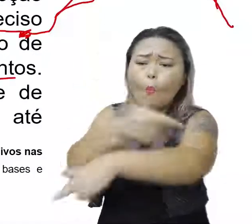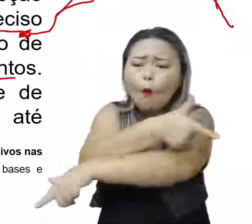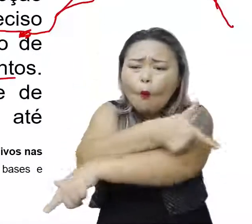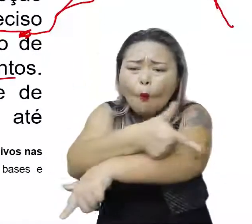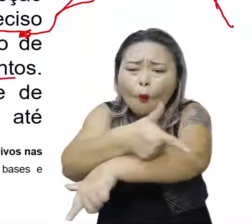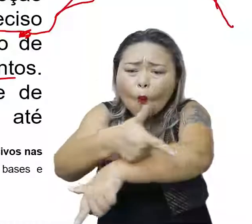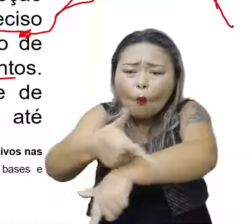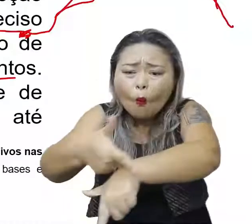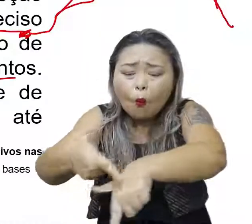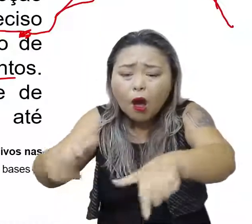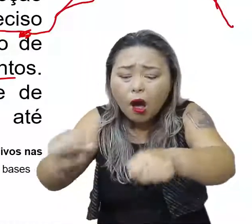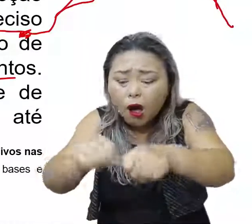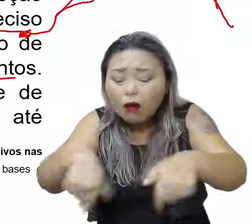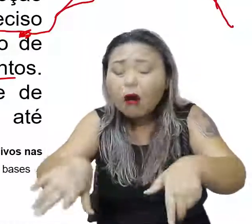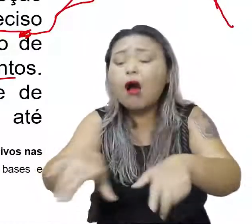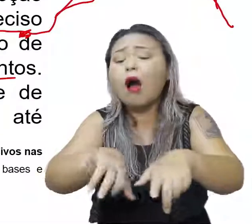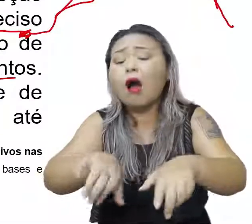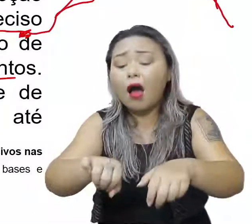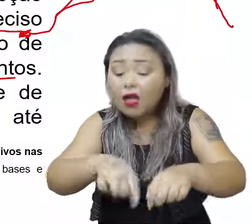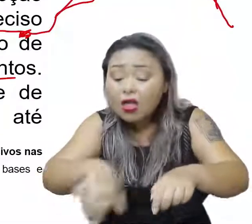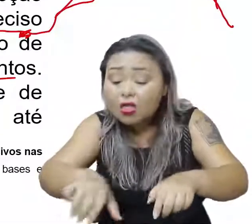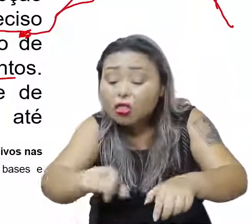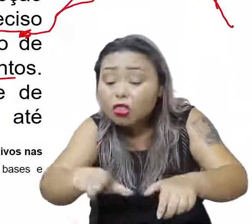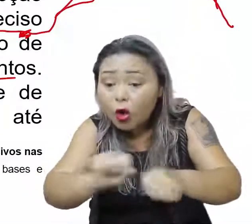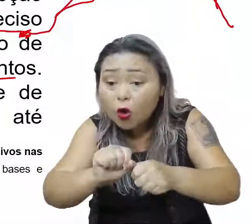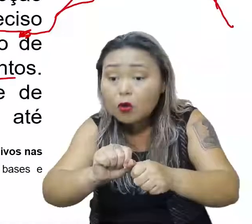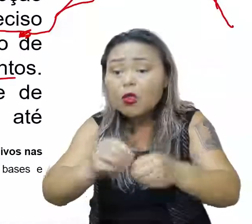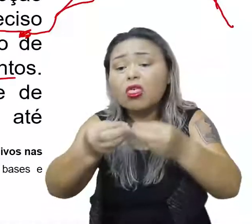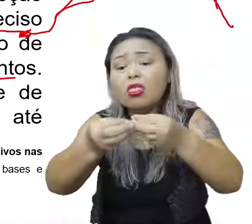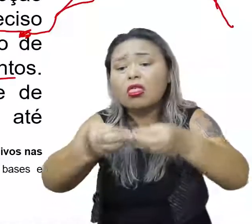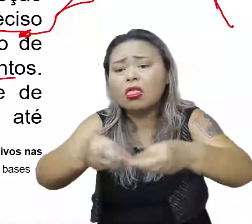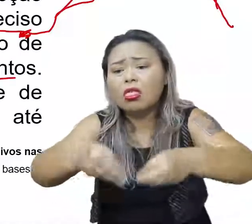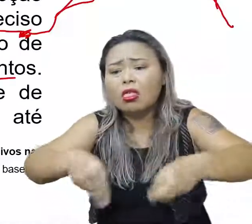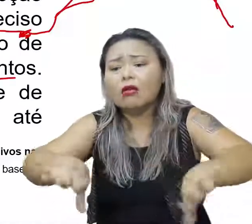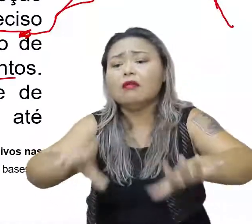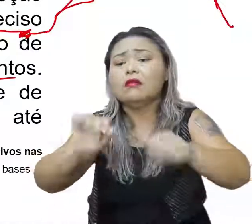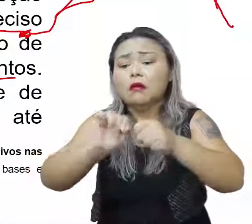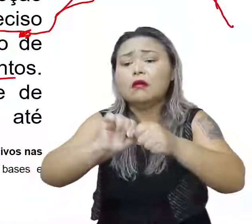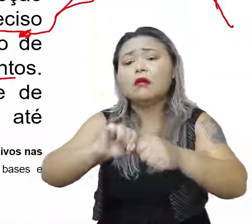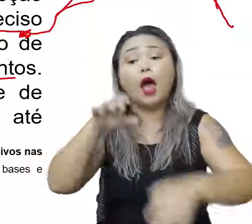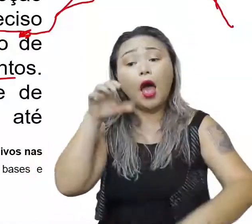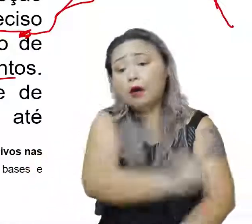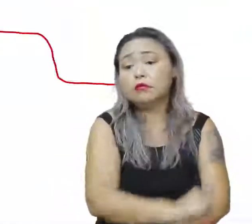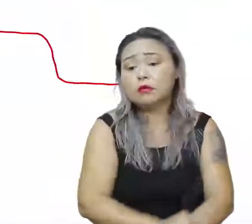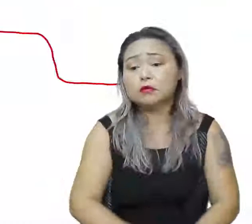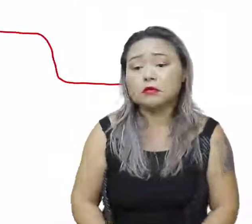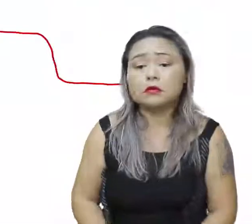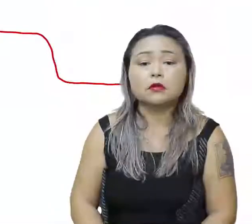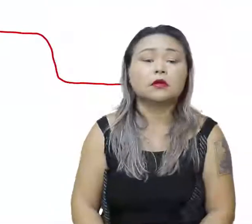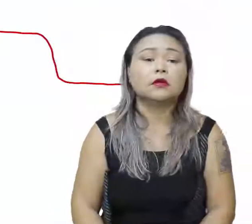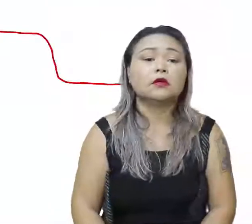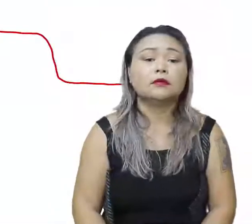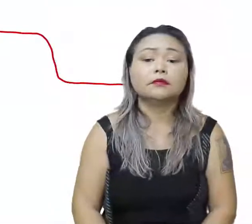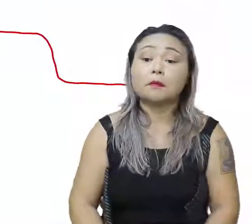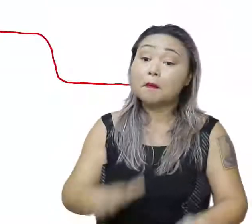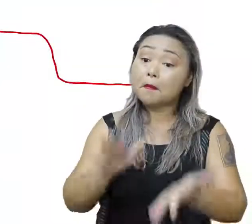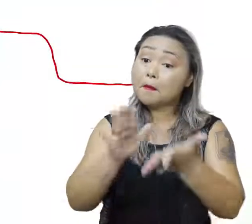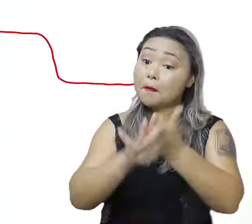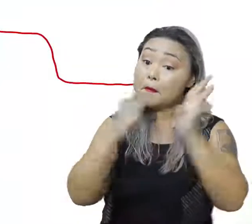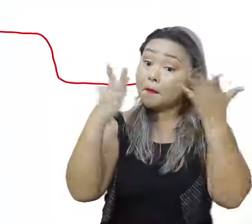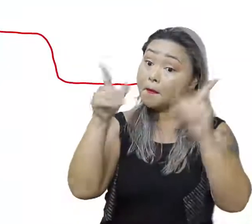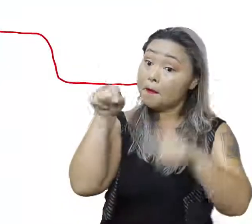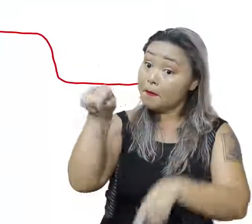eu desmato, vai ser destruído mais rápido. Tudo bem? Parabéns, tu acertou, que ótimo!